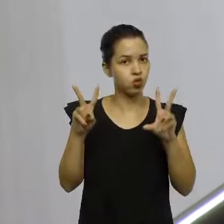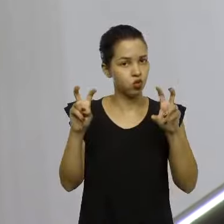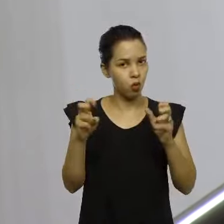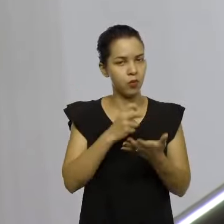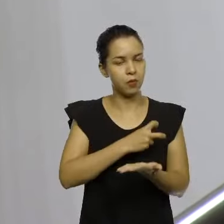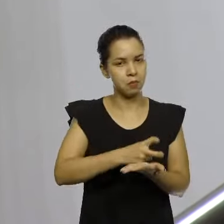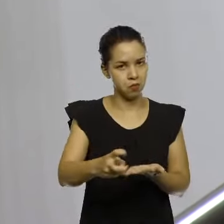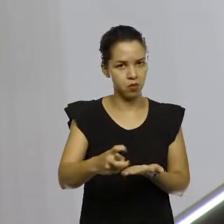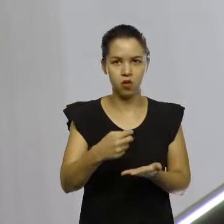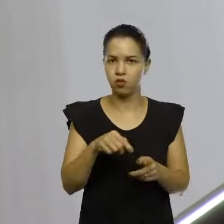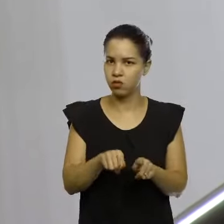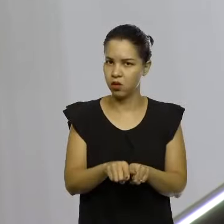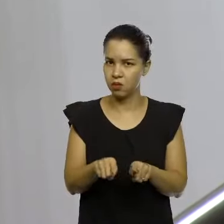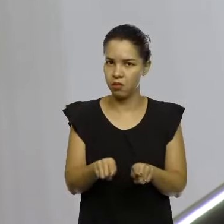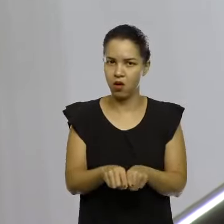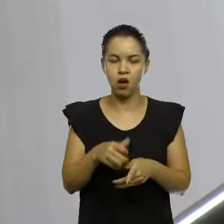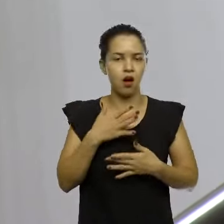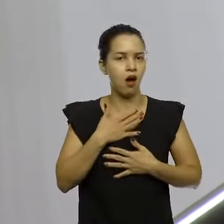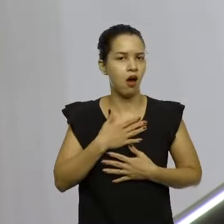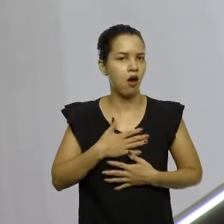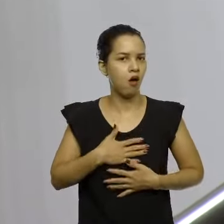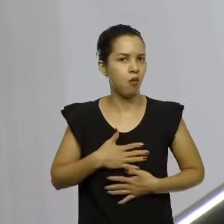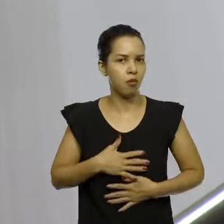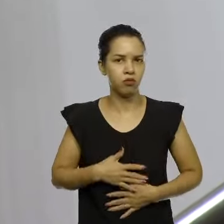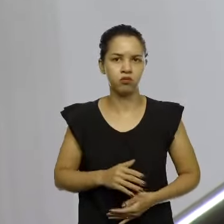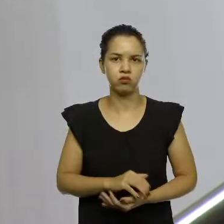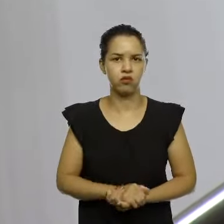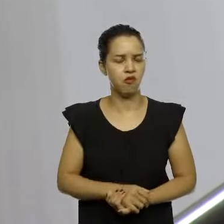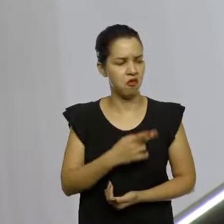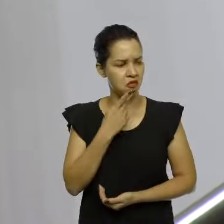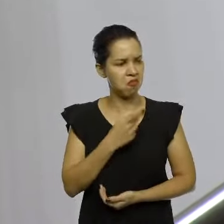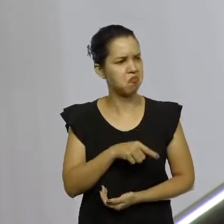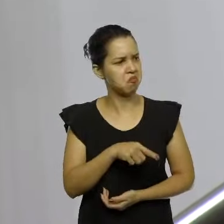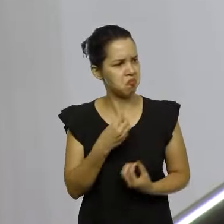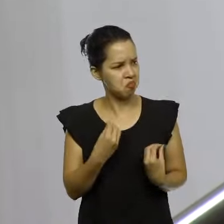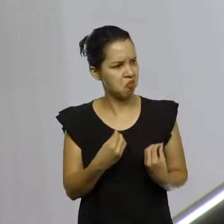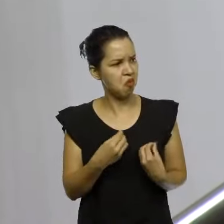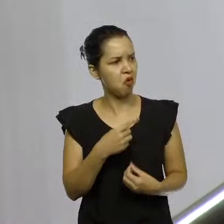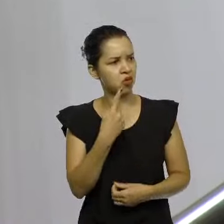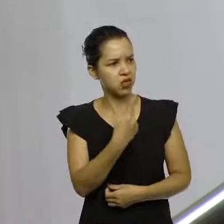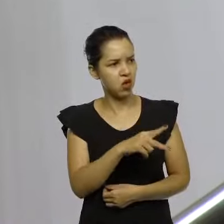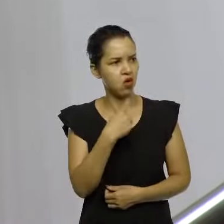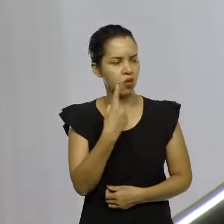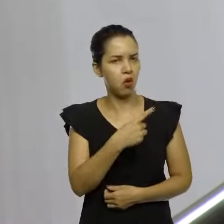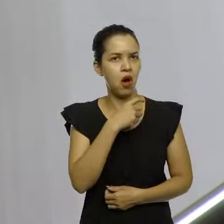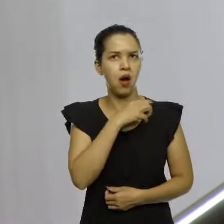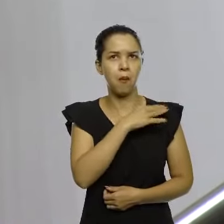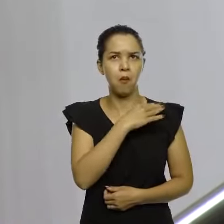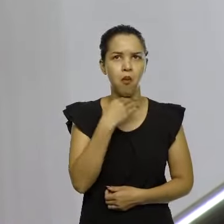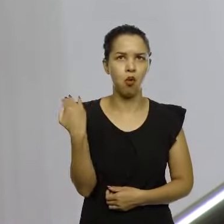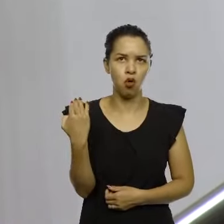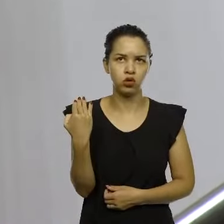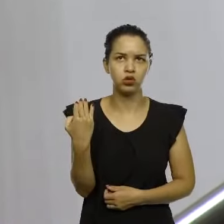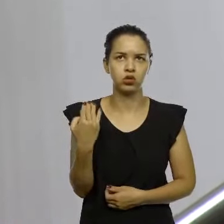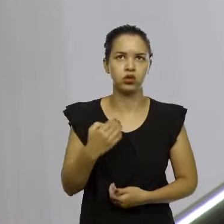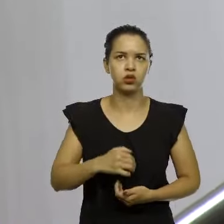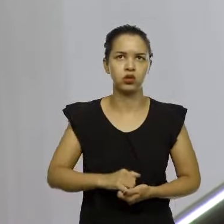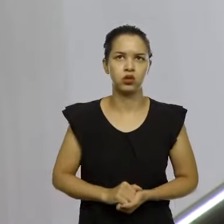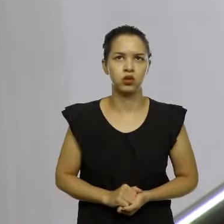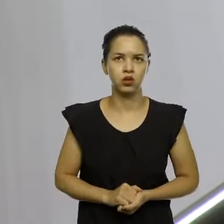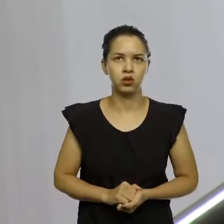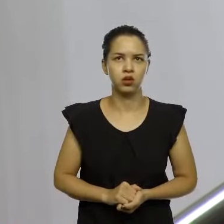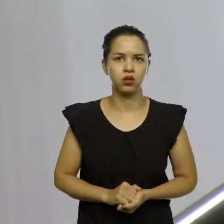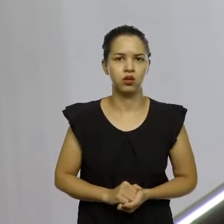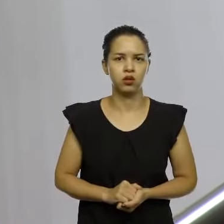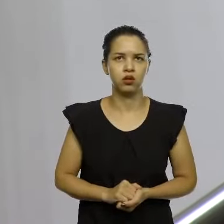saí calmo e sereno. Disseram, meu Deus, o seu deputado está morto, disseram para nossas assessorias. Isso acabou com a